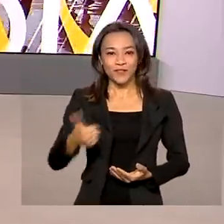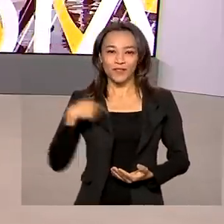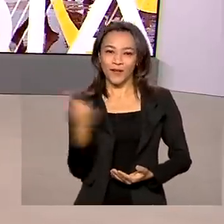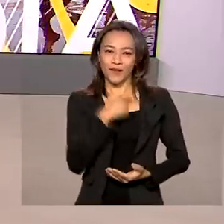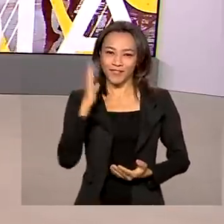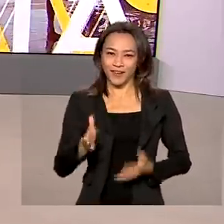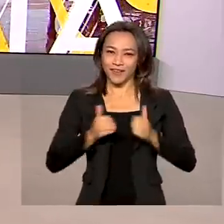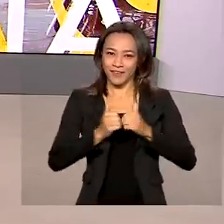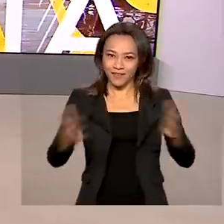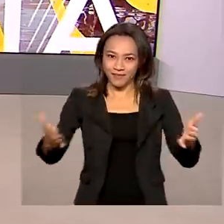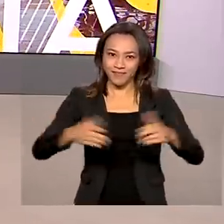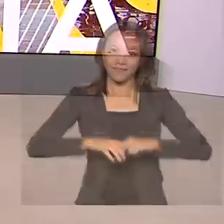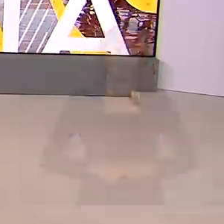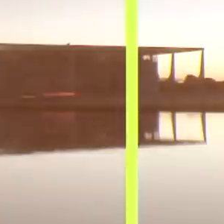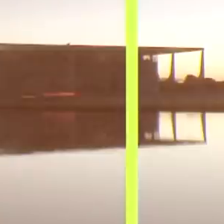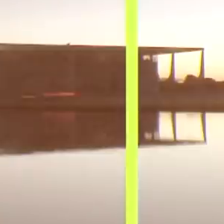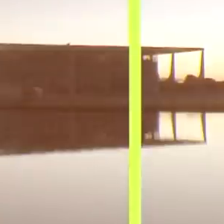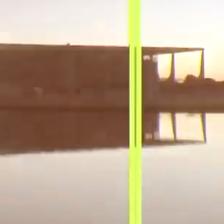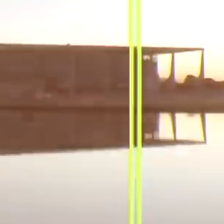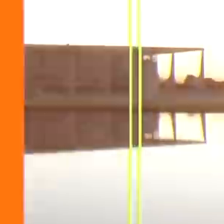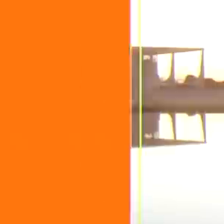Brasil em Dia já está começando.